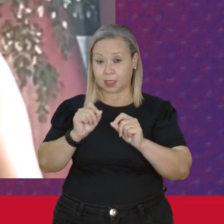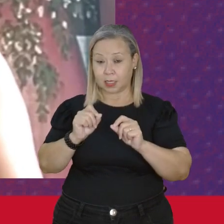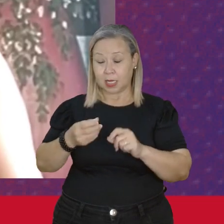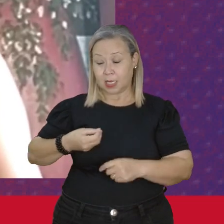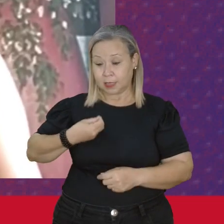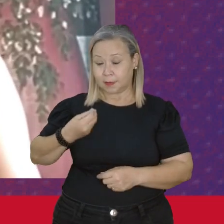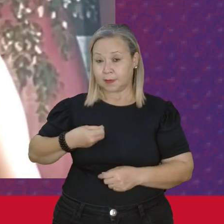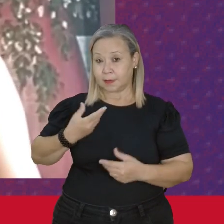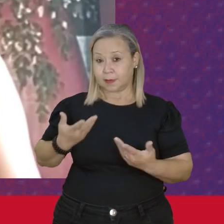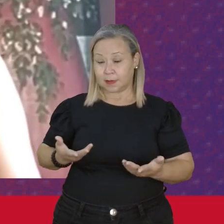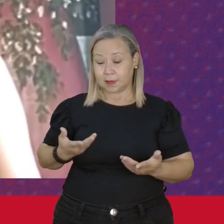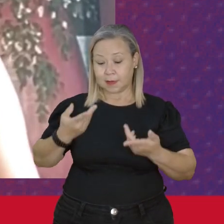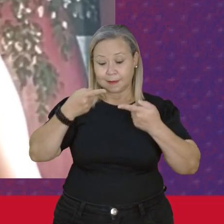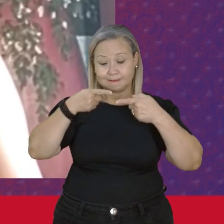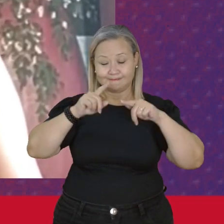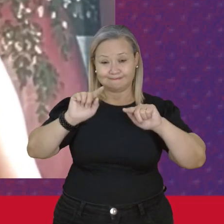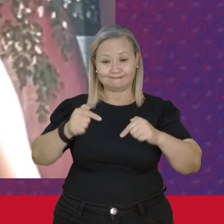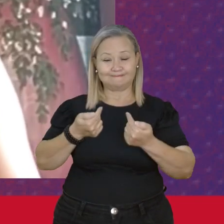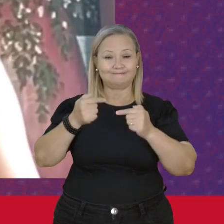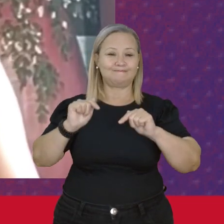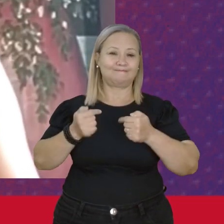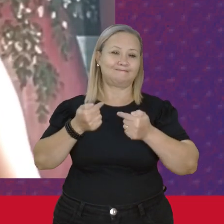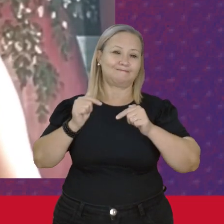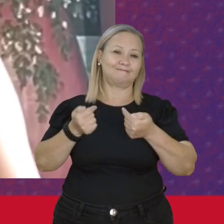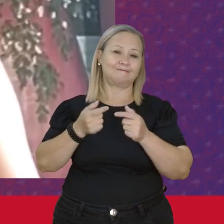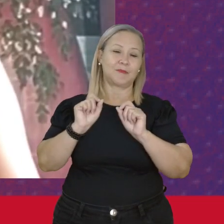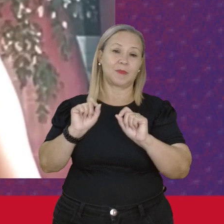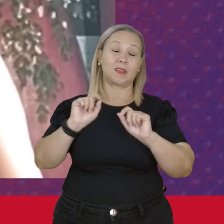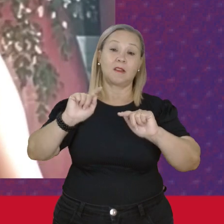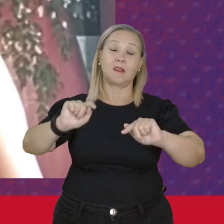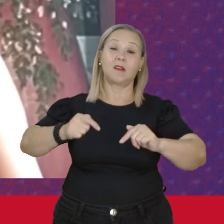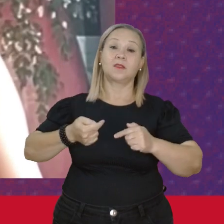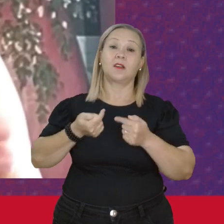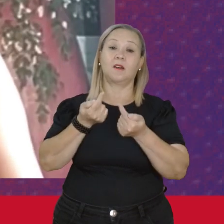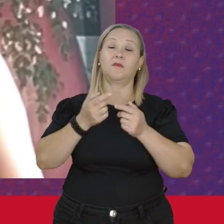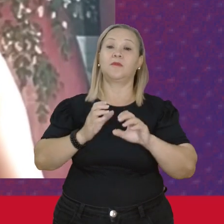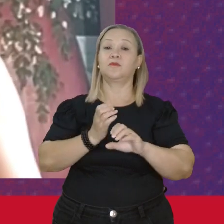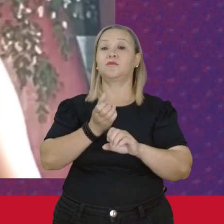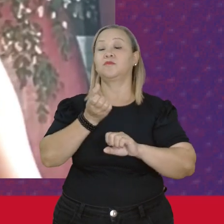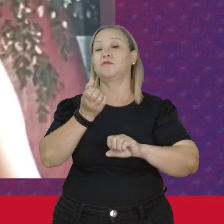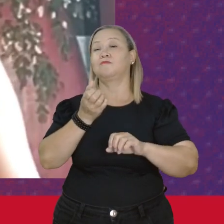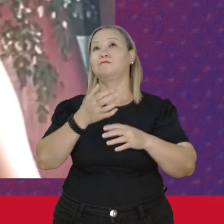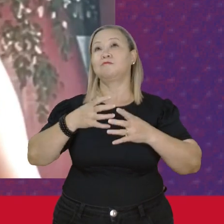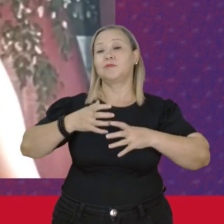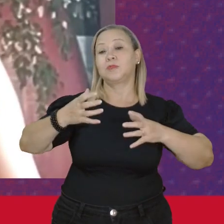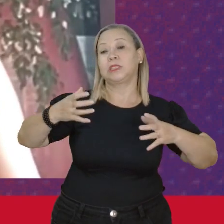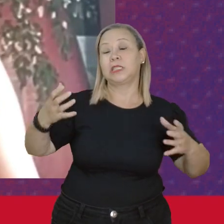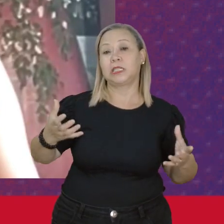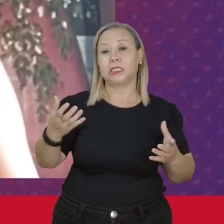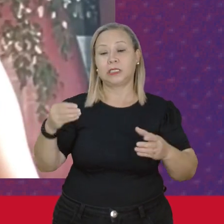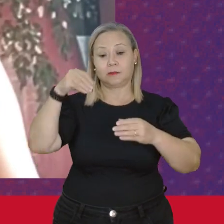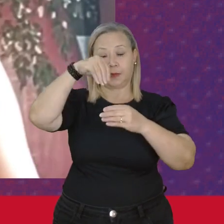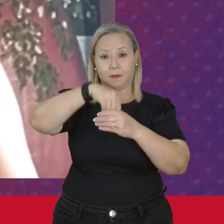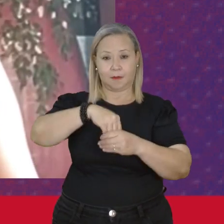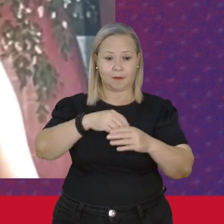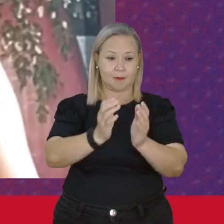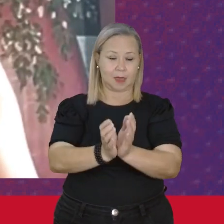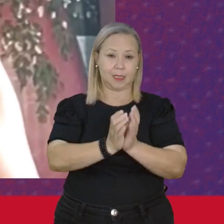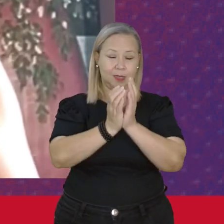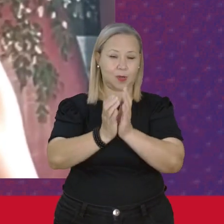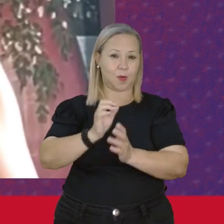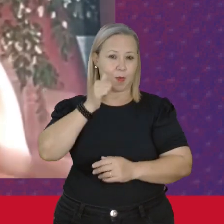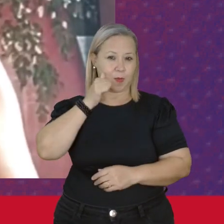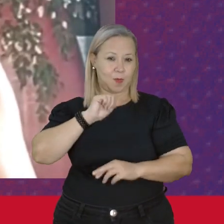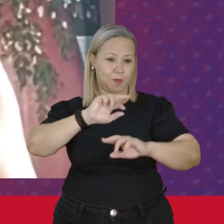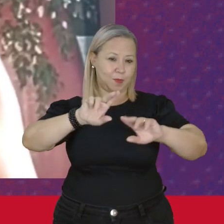aqui É um desafio Um desafio imenso Fazer parte desse grupo De mulheres